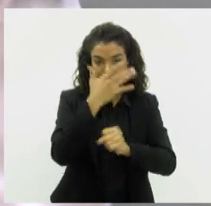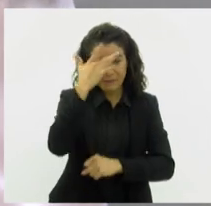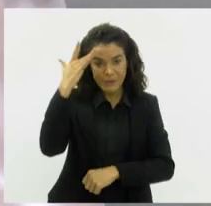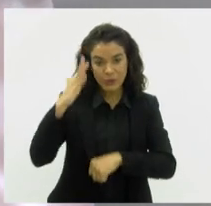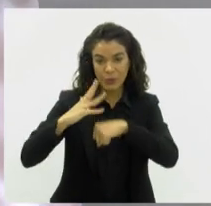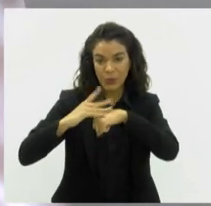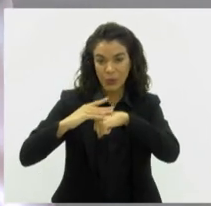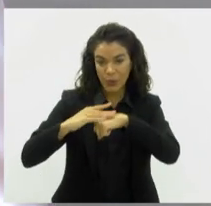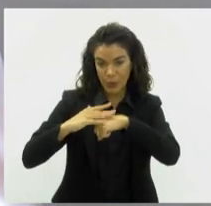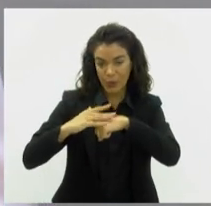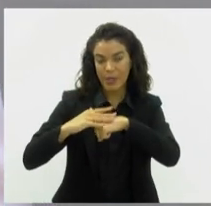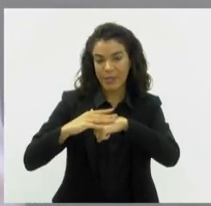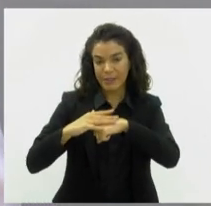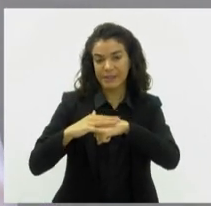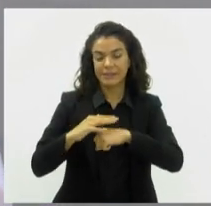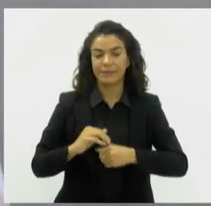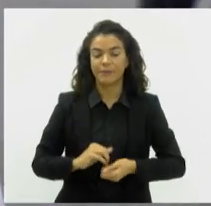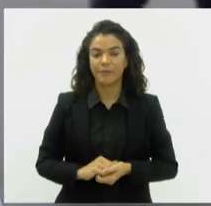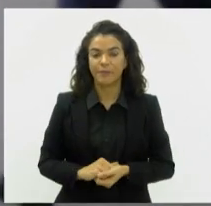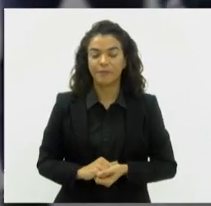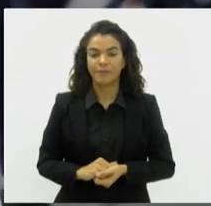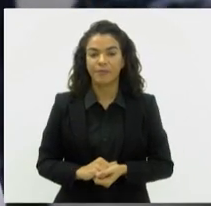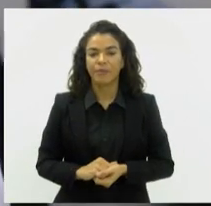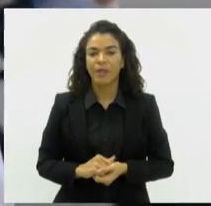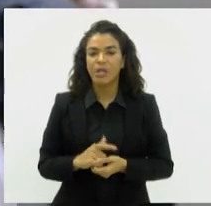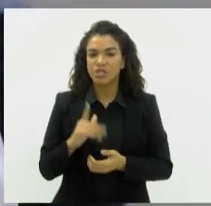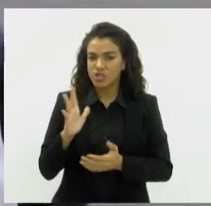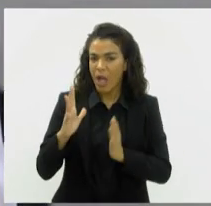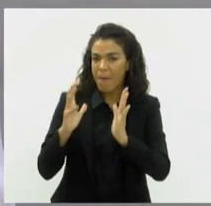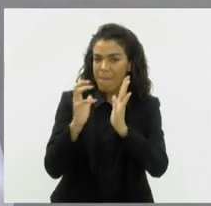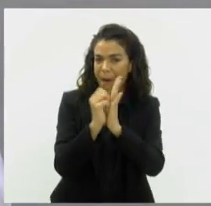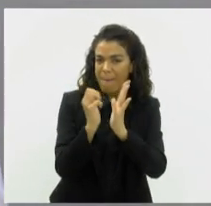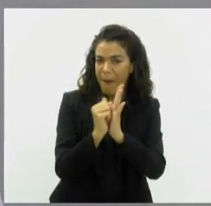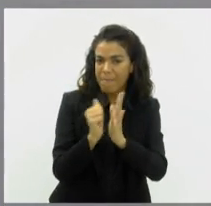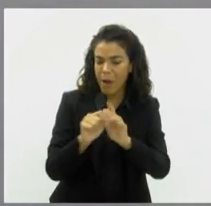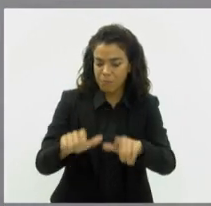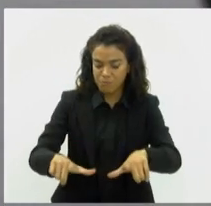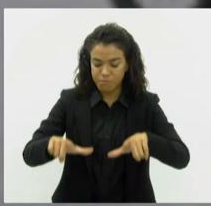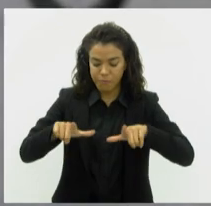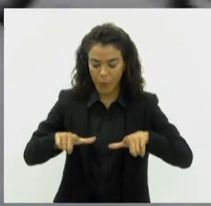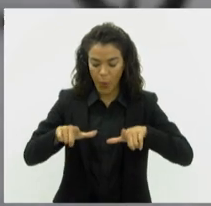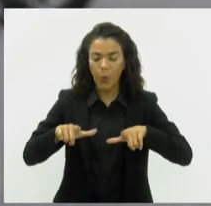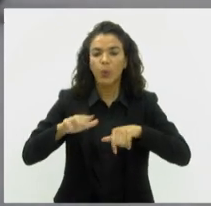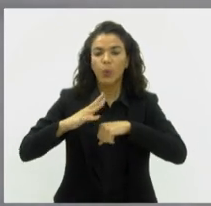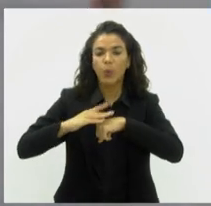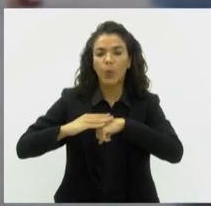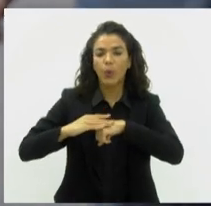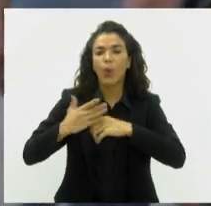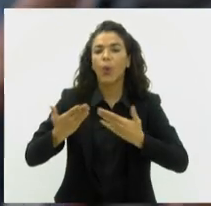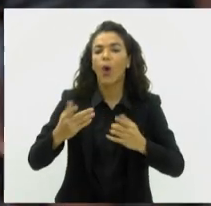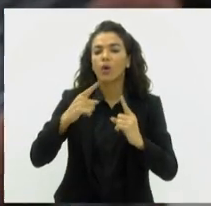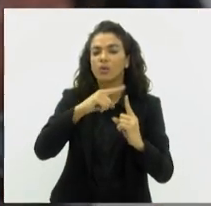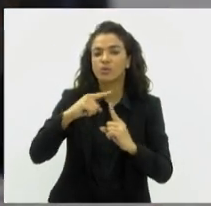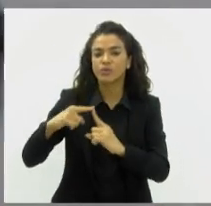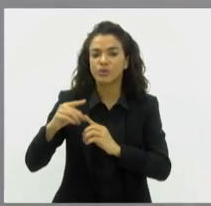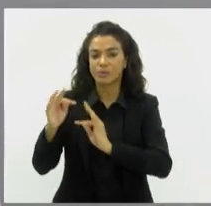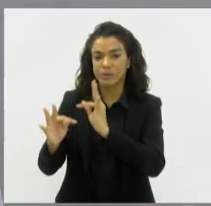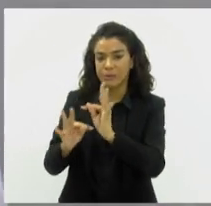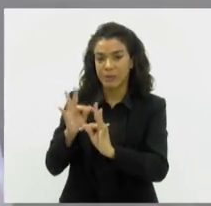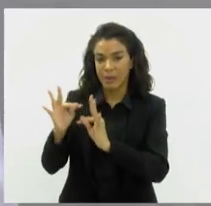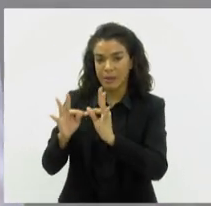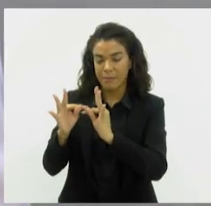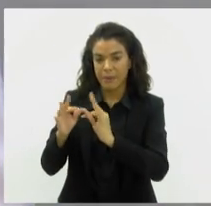pessoas acometidas com essas patologias, entendeu? Constatada essa lesão, diagnosticada essa lesão, quais são os tipos de tratamento que podem ser feitos?